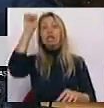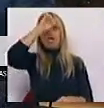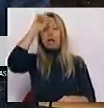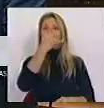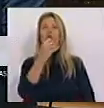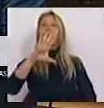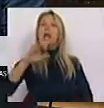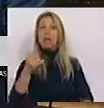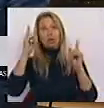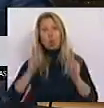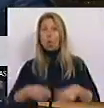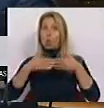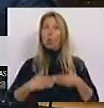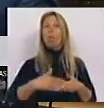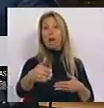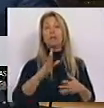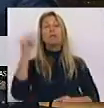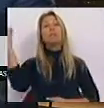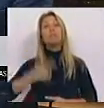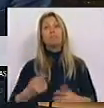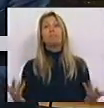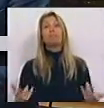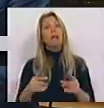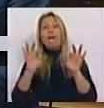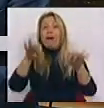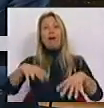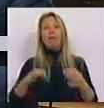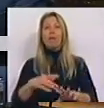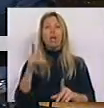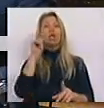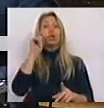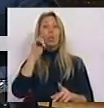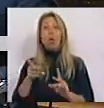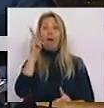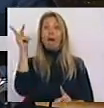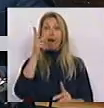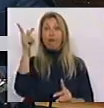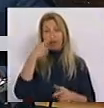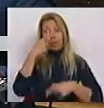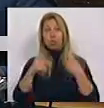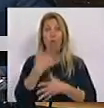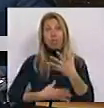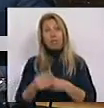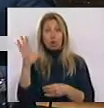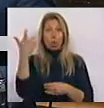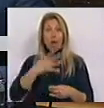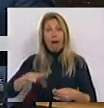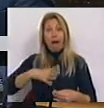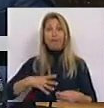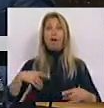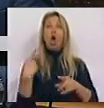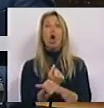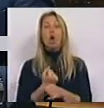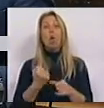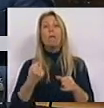Foi levantado a obrigatoriedade do seguro de vida imposto à pessoa com deficiência no acesso ao crédito unificado à habitação. Foi também levantado o